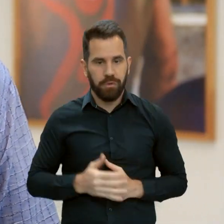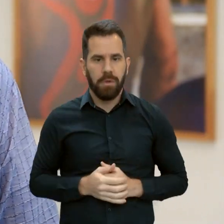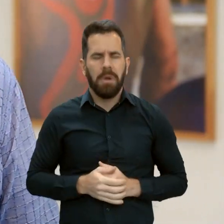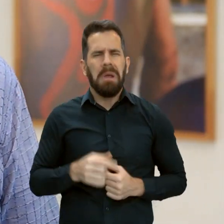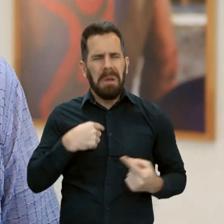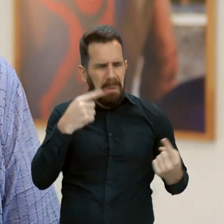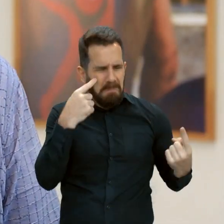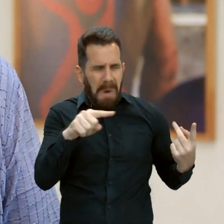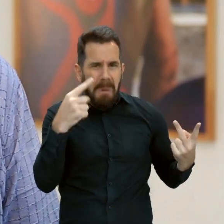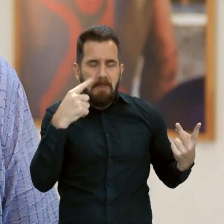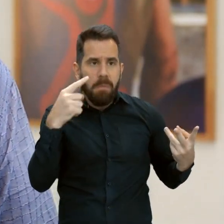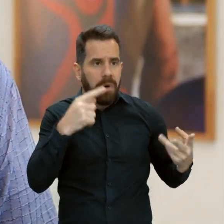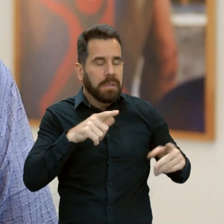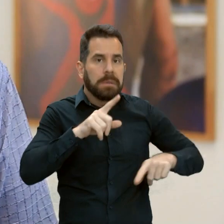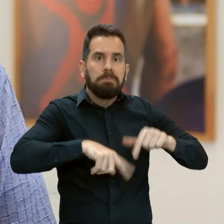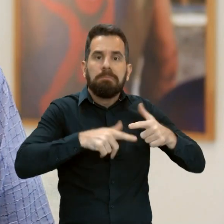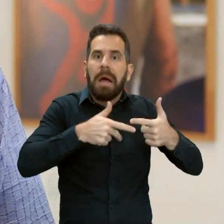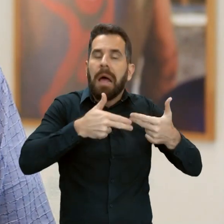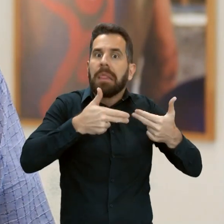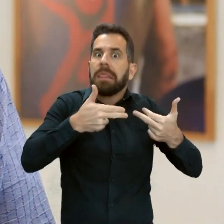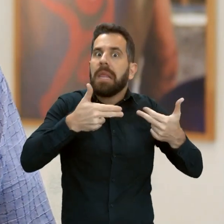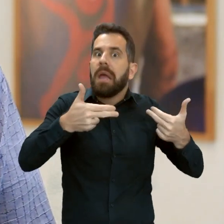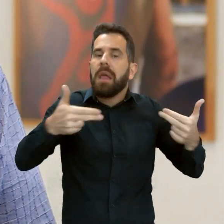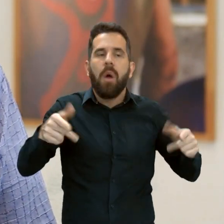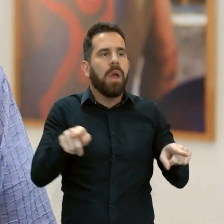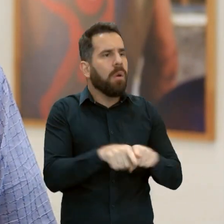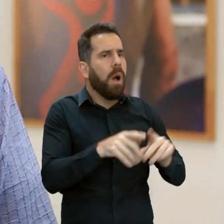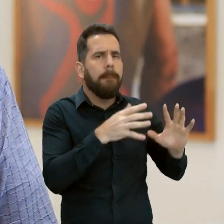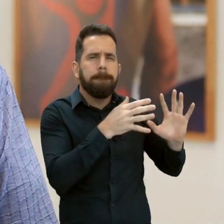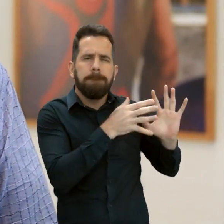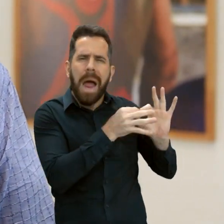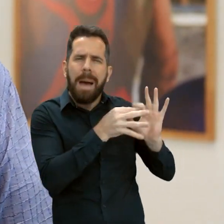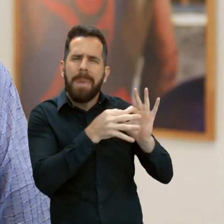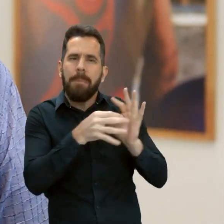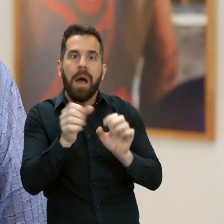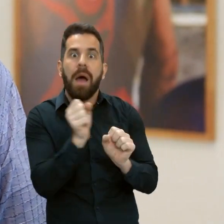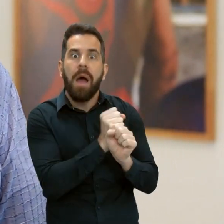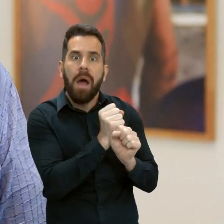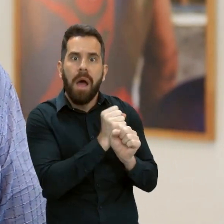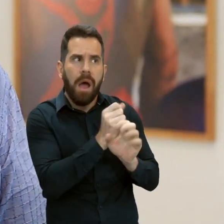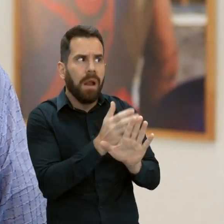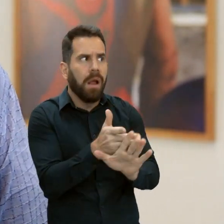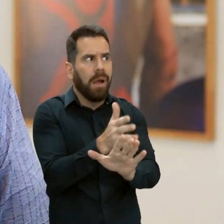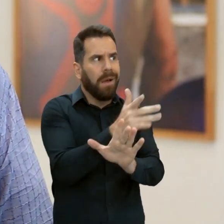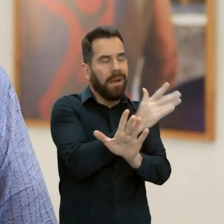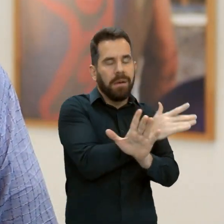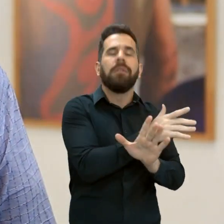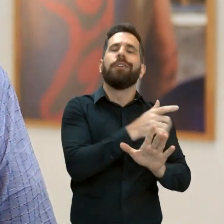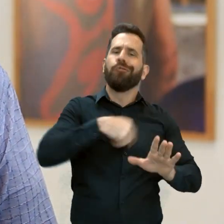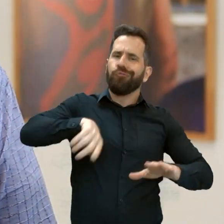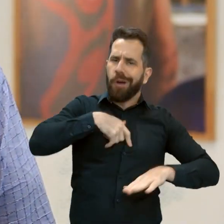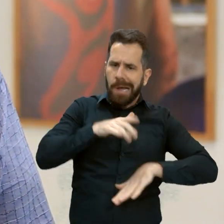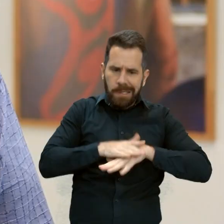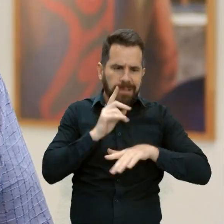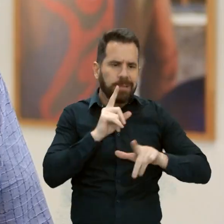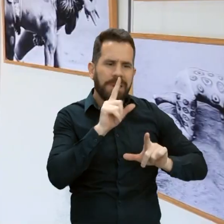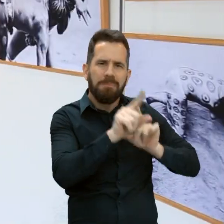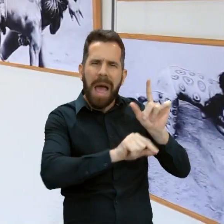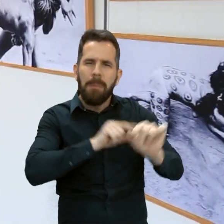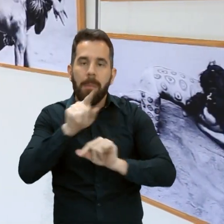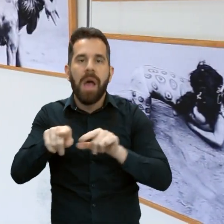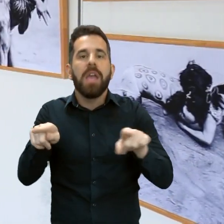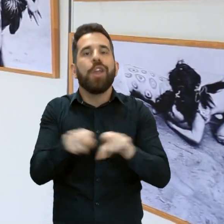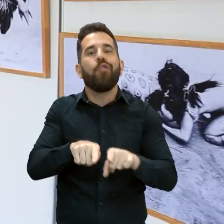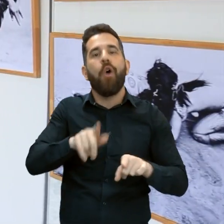trazendo essa coisa da cronologia, nós preferimos fazer contando uma história desse tempo,